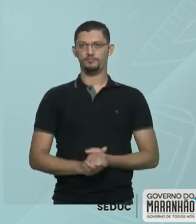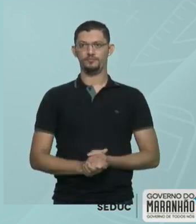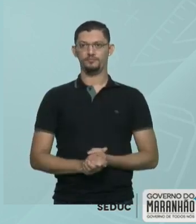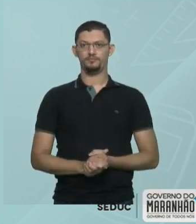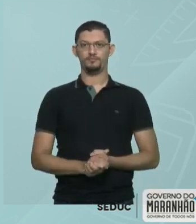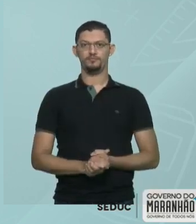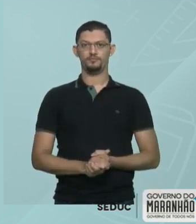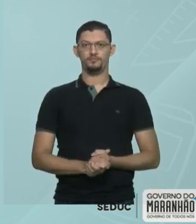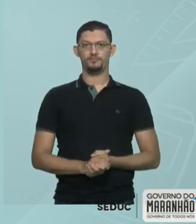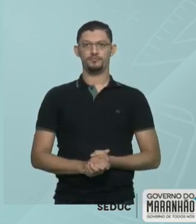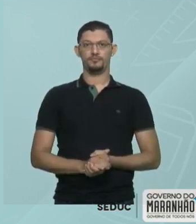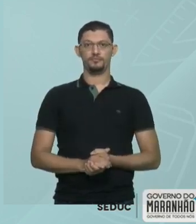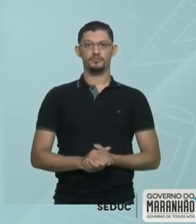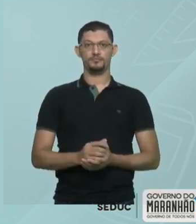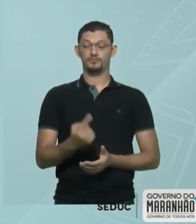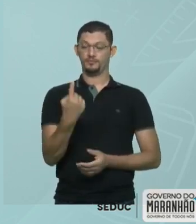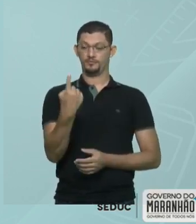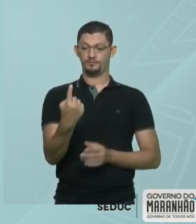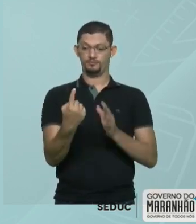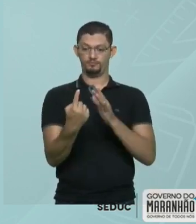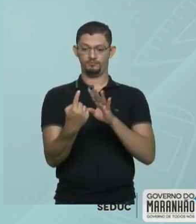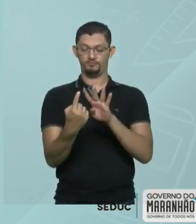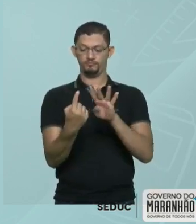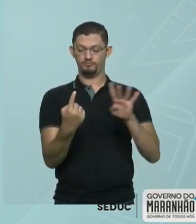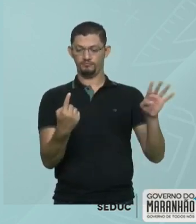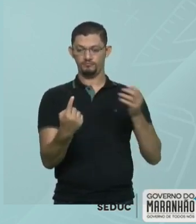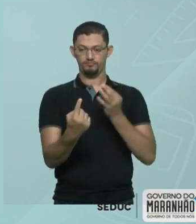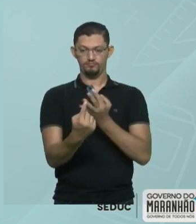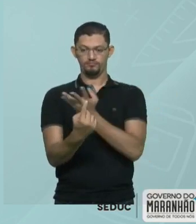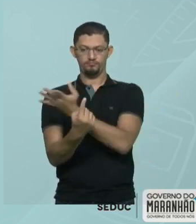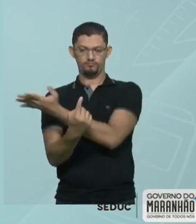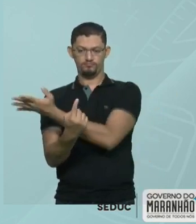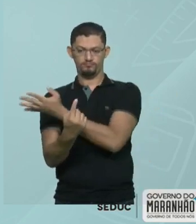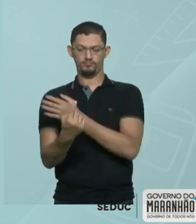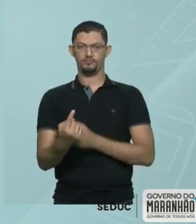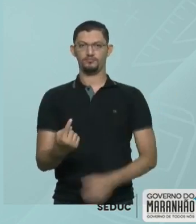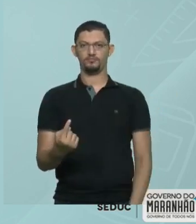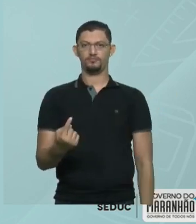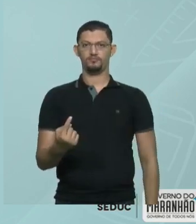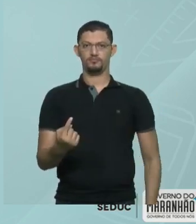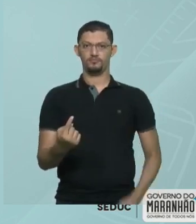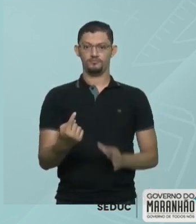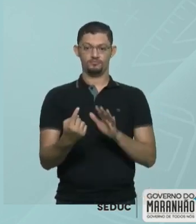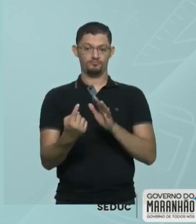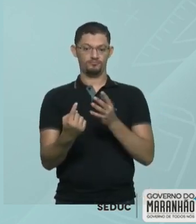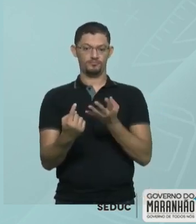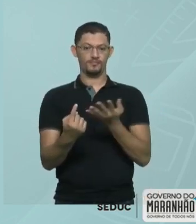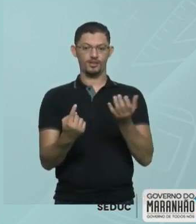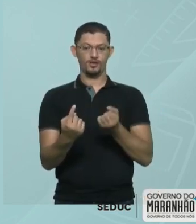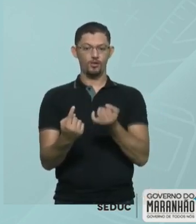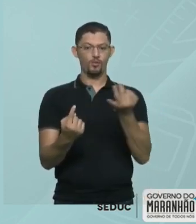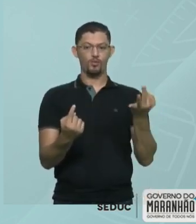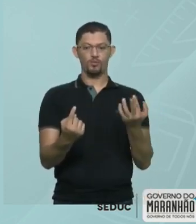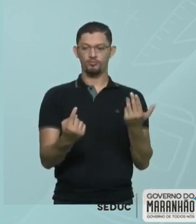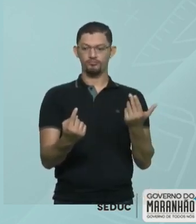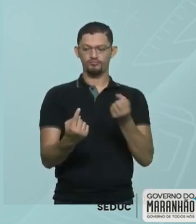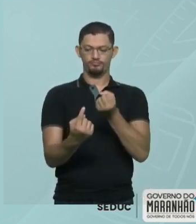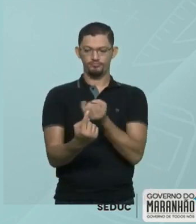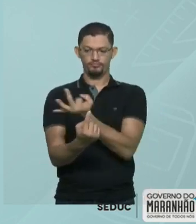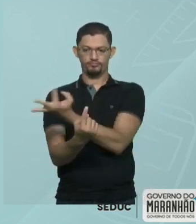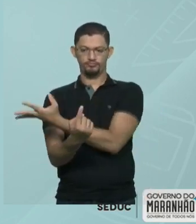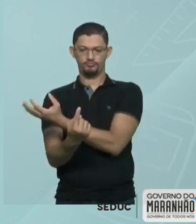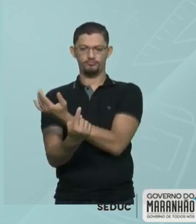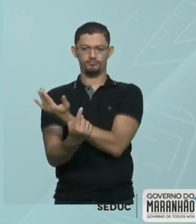central, quer dizer que ele está bem no meio. Do lado esquerdo dele, tem a mesma quantidade de pessoas